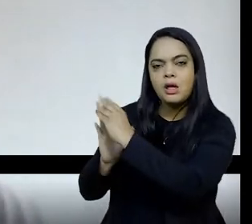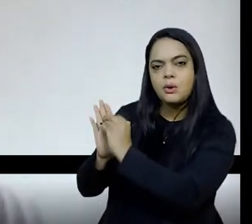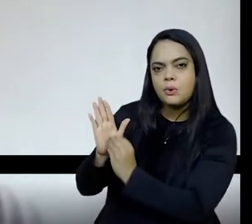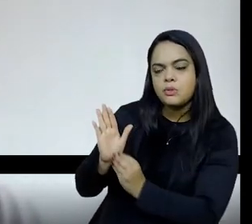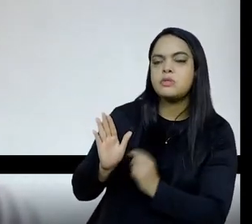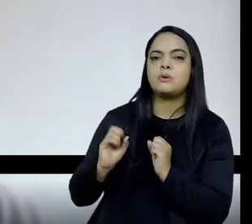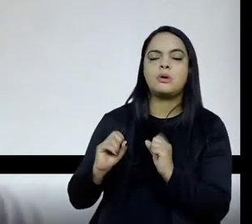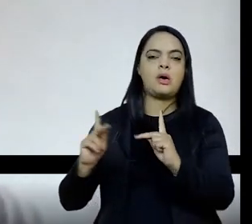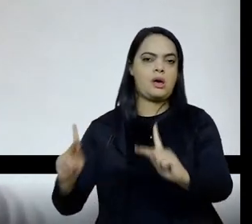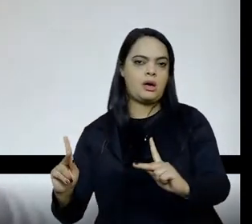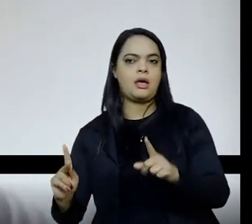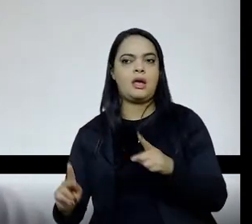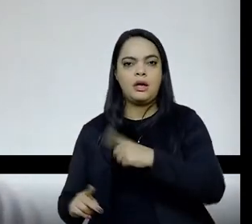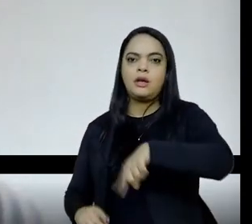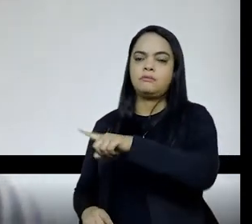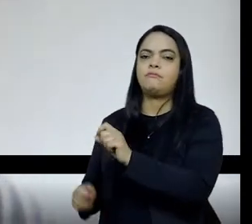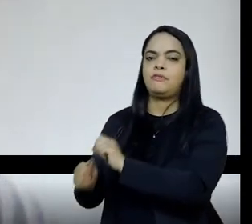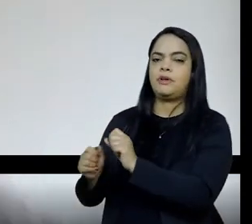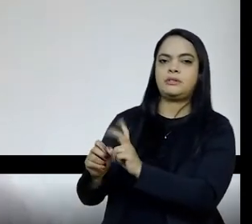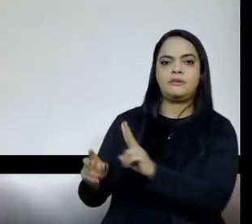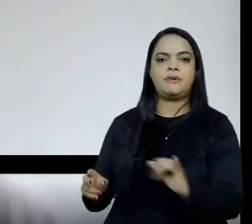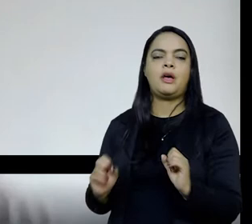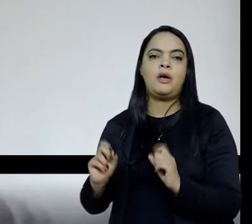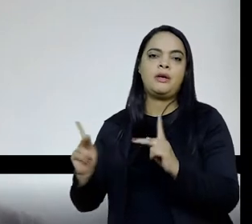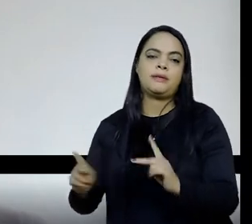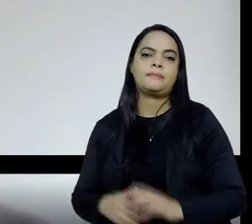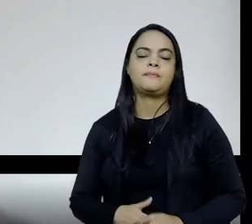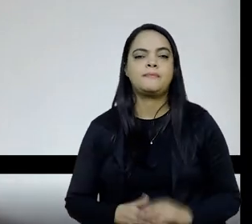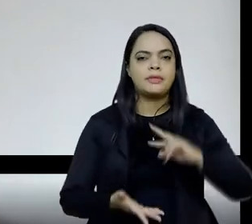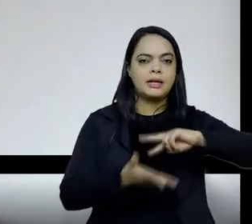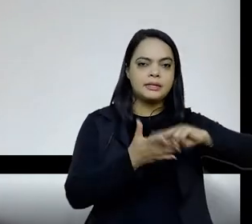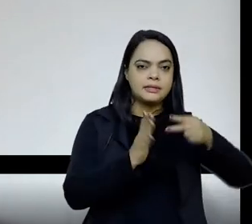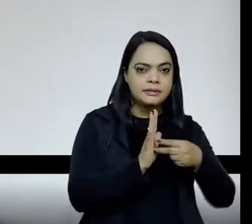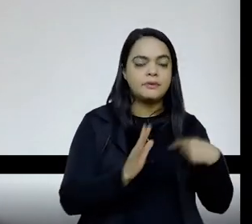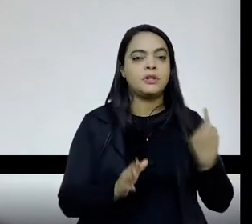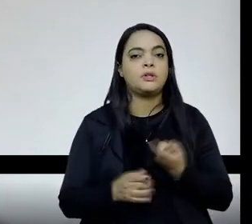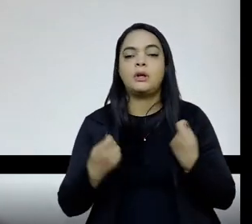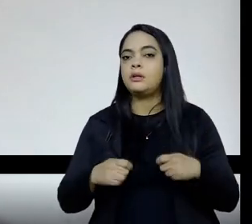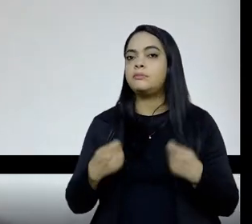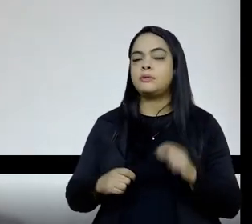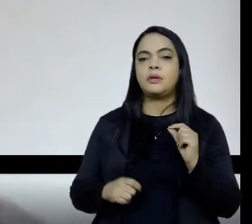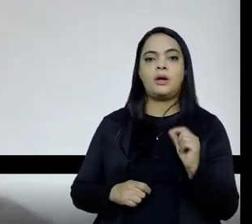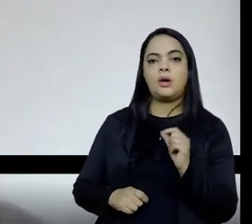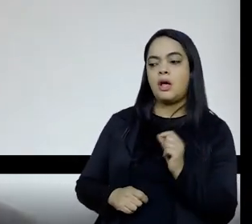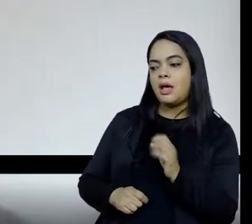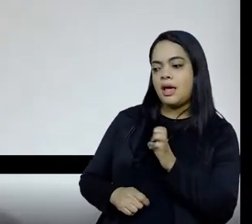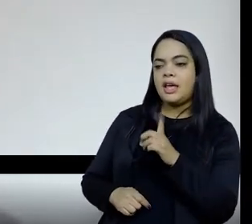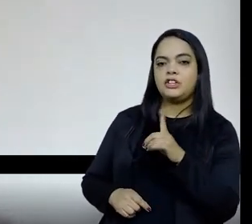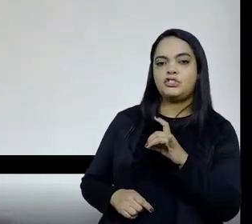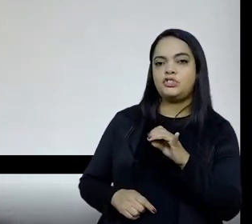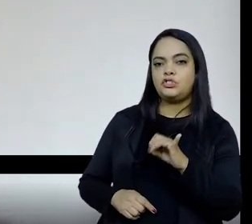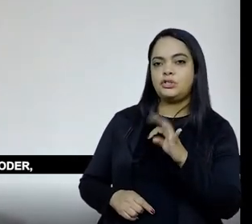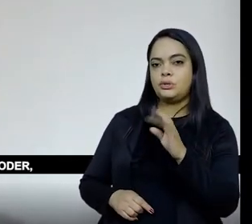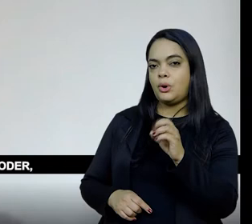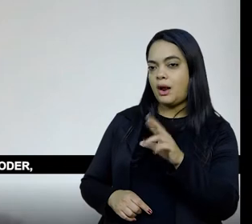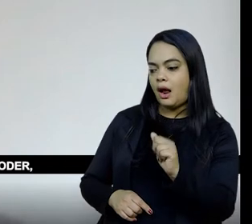acreditar que eles vão fazer isso, etc. Isso significa que nós vamos ter que editorar tudo aquilo mais que chegam a nós,